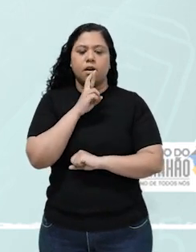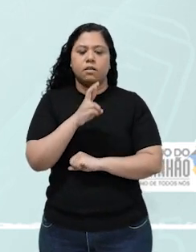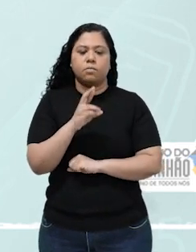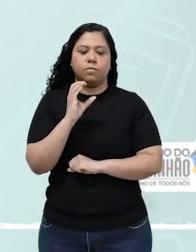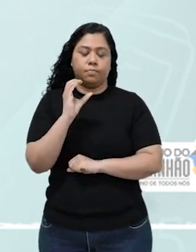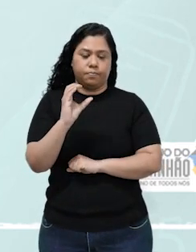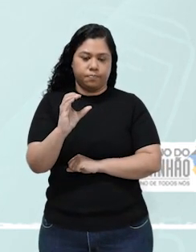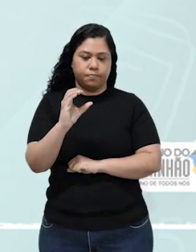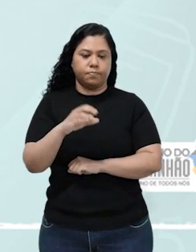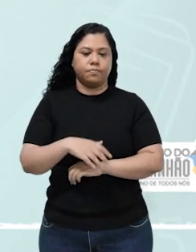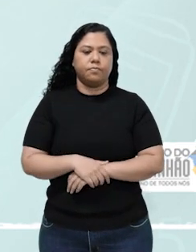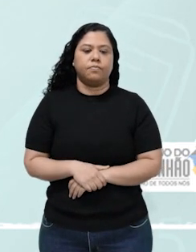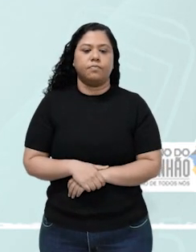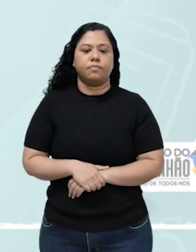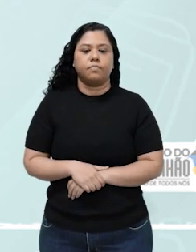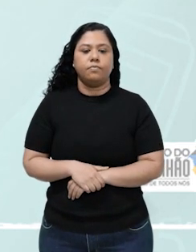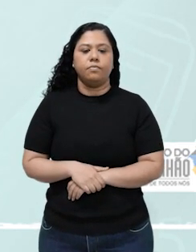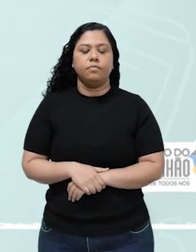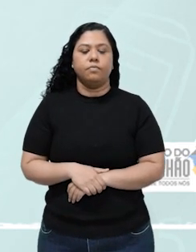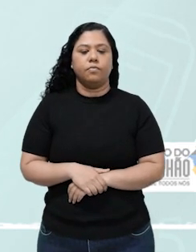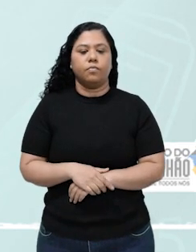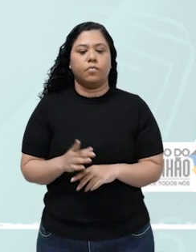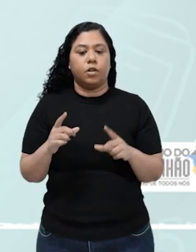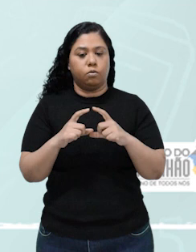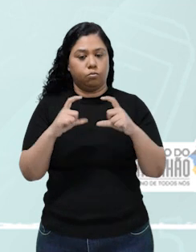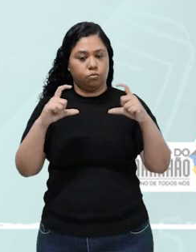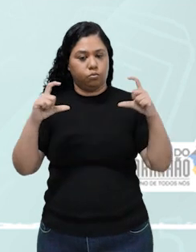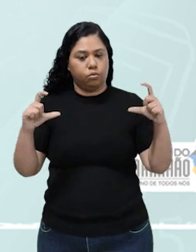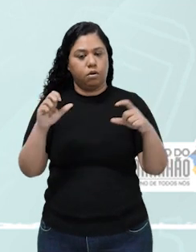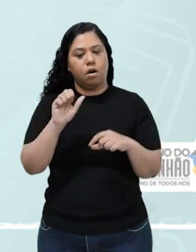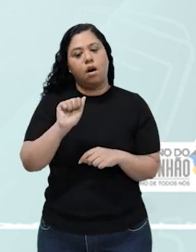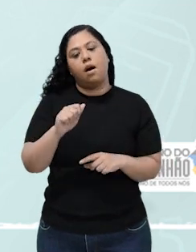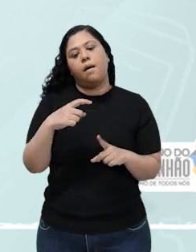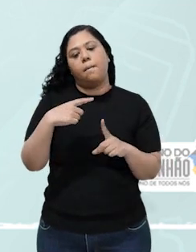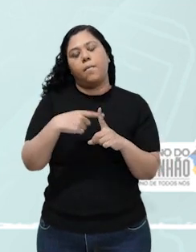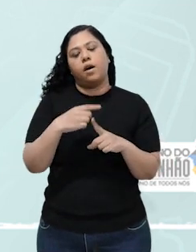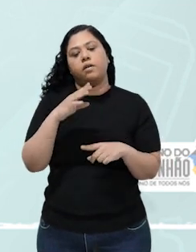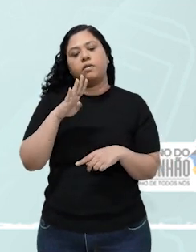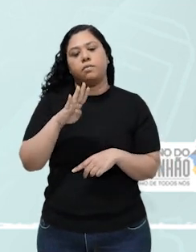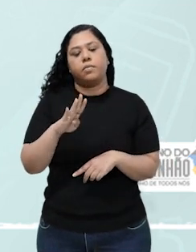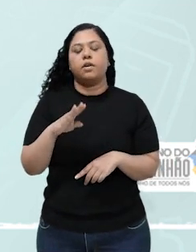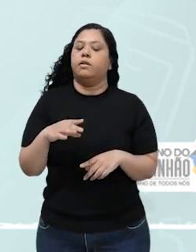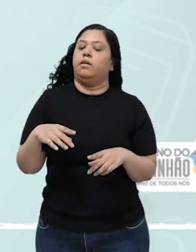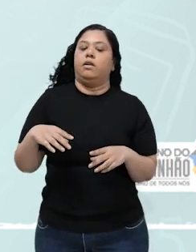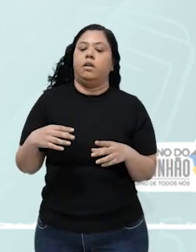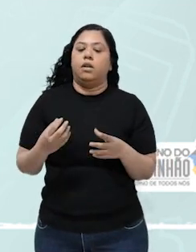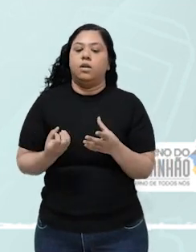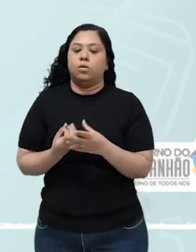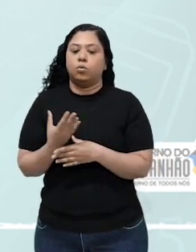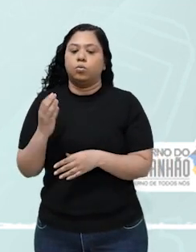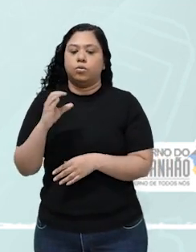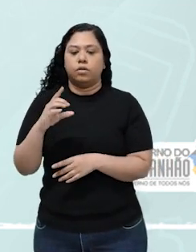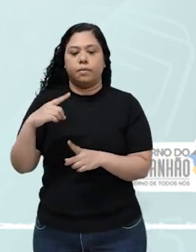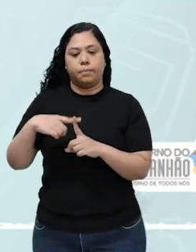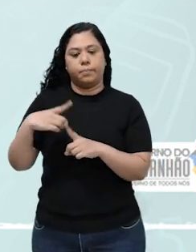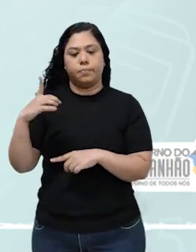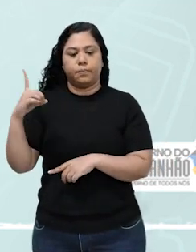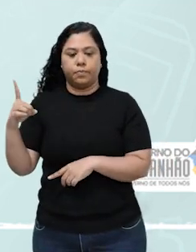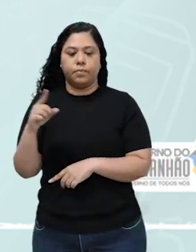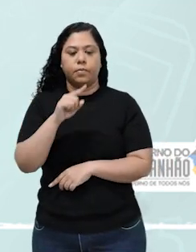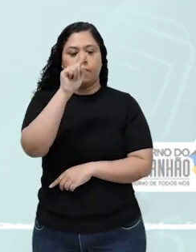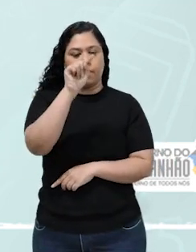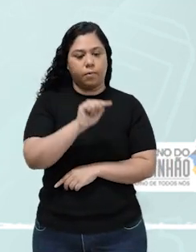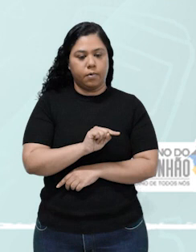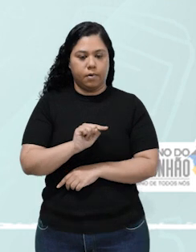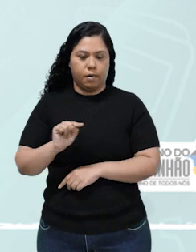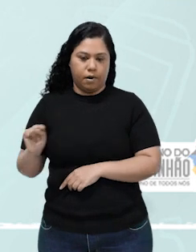C. Considere a reação hipotética, A mais B, gerando C mais D. Considere também o gráfico